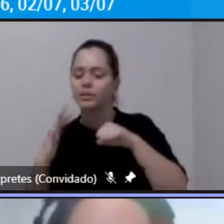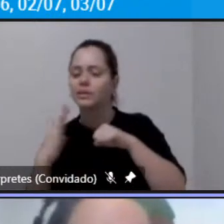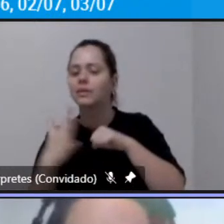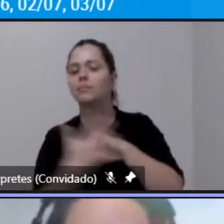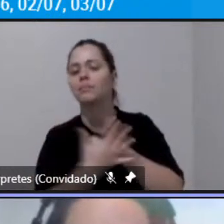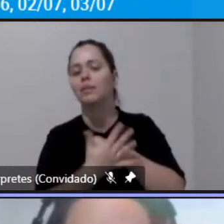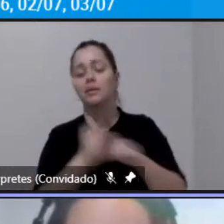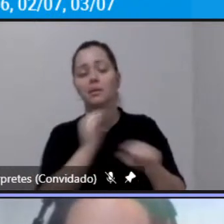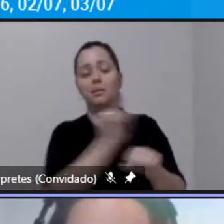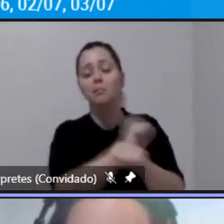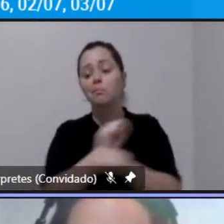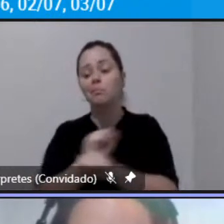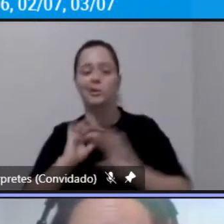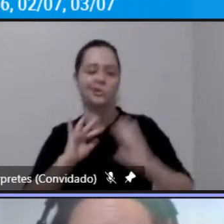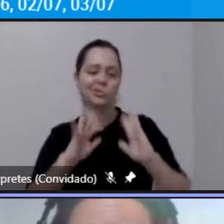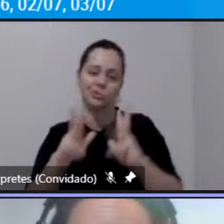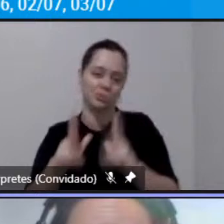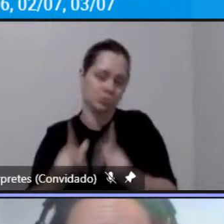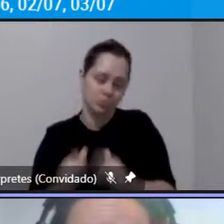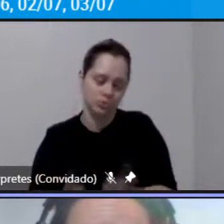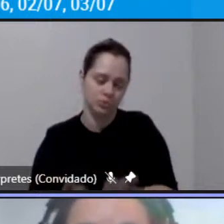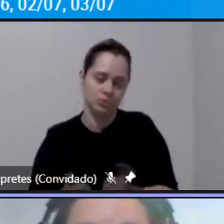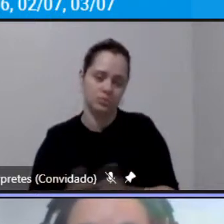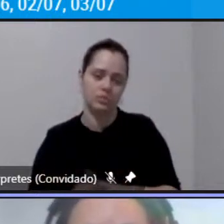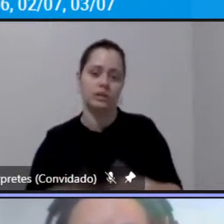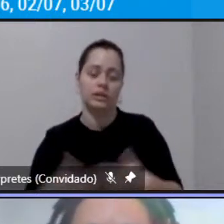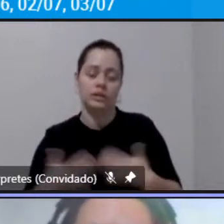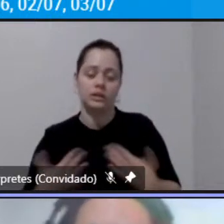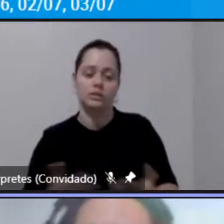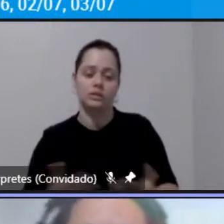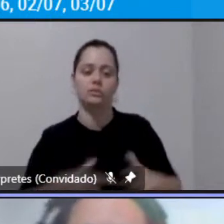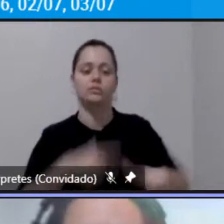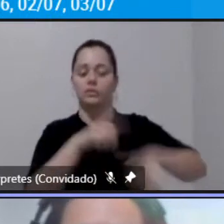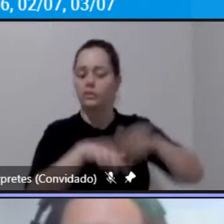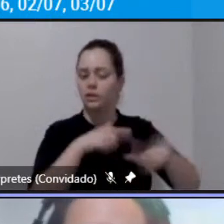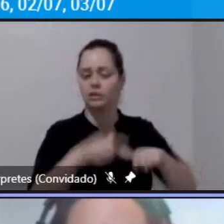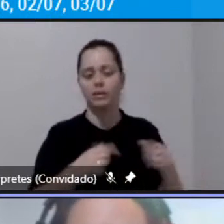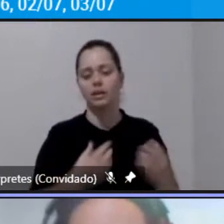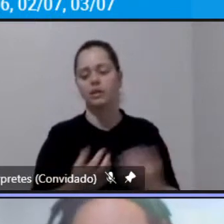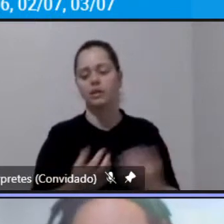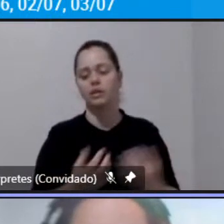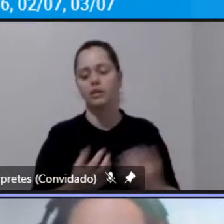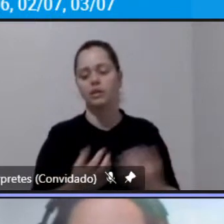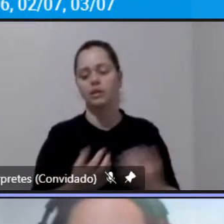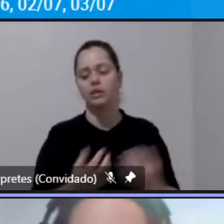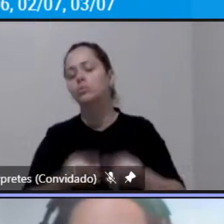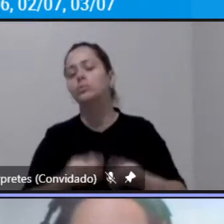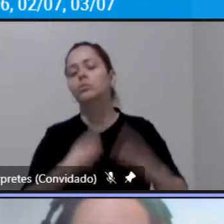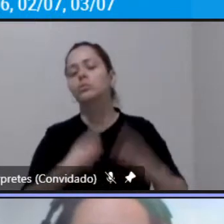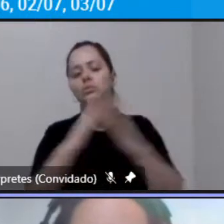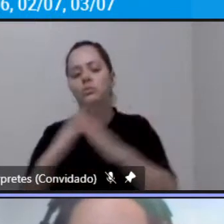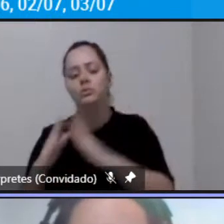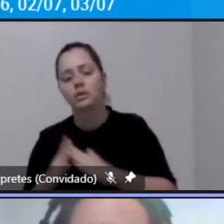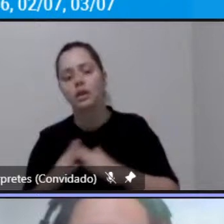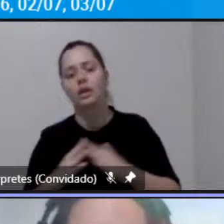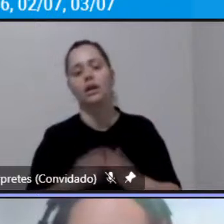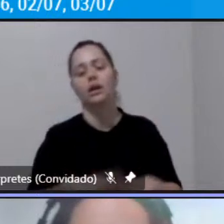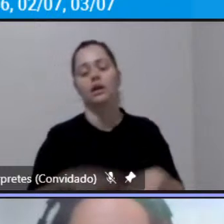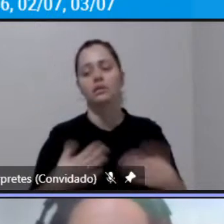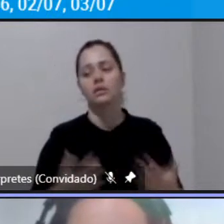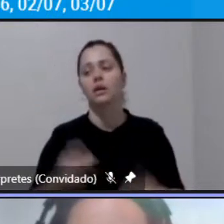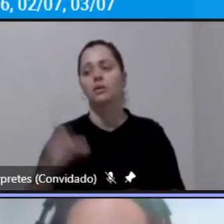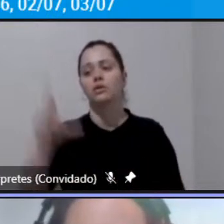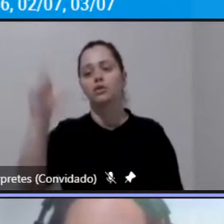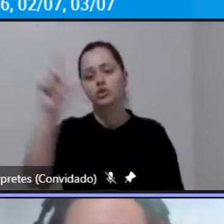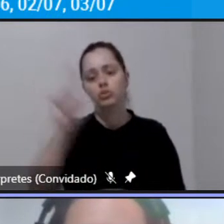principalmente pela paralisação das atividades e pela redução dos das da oferta das viagens